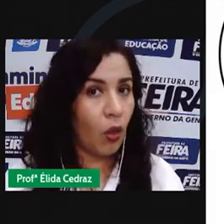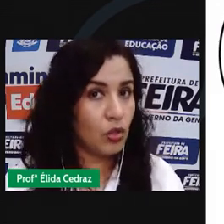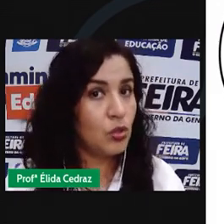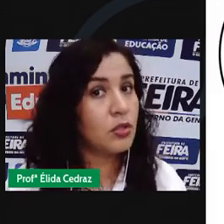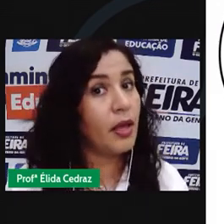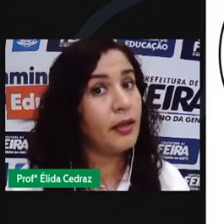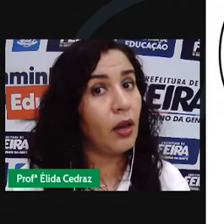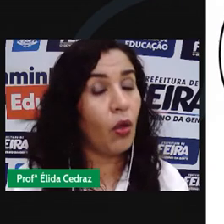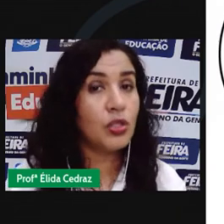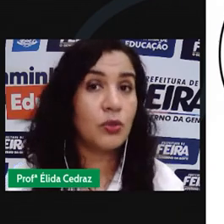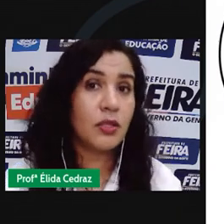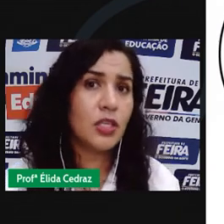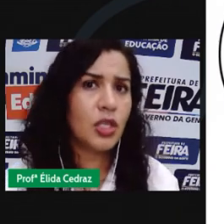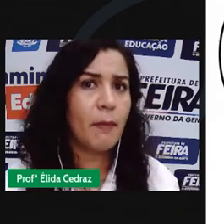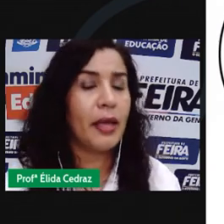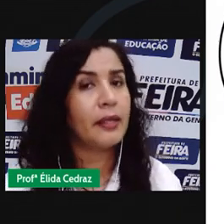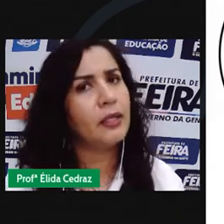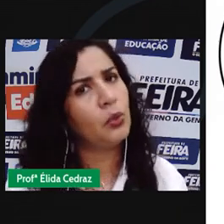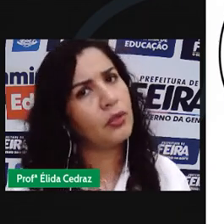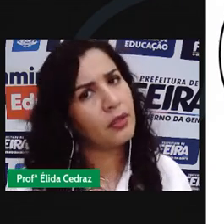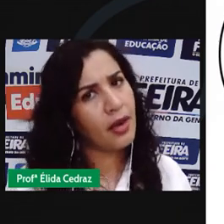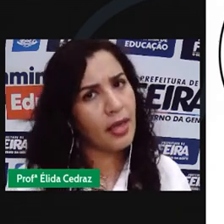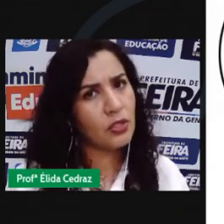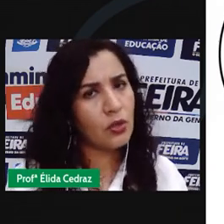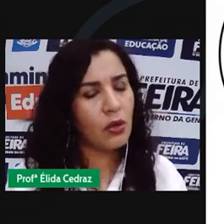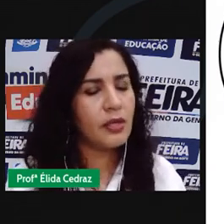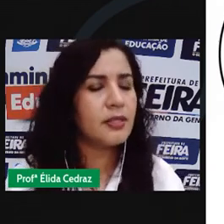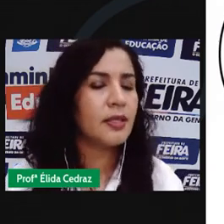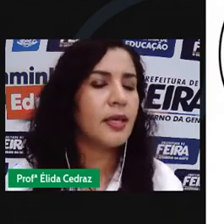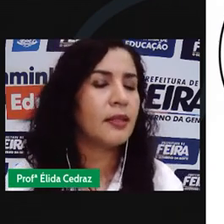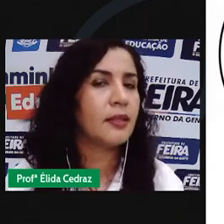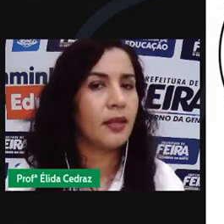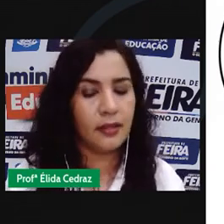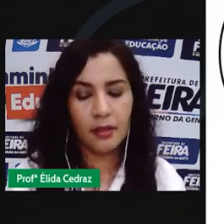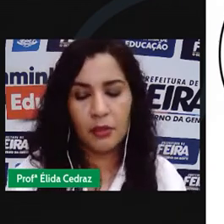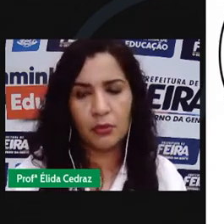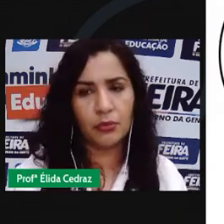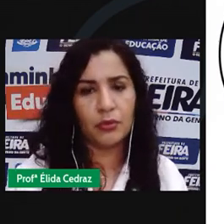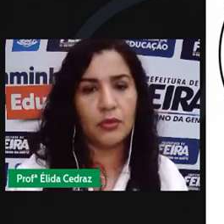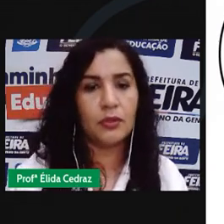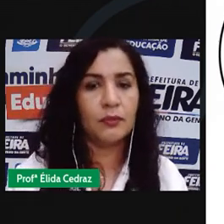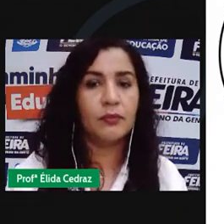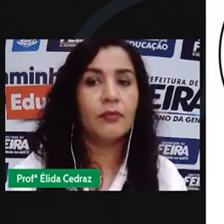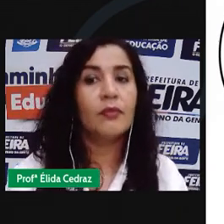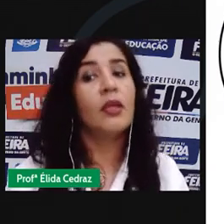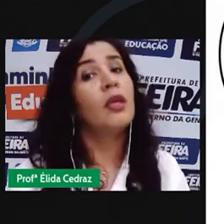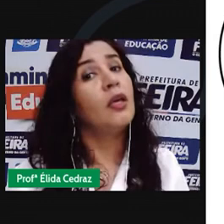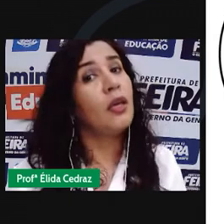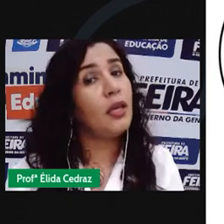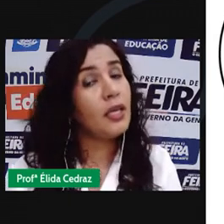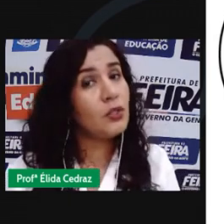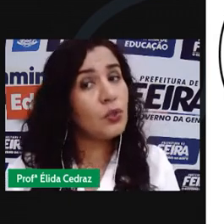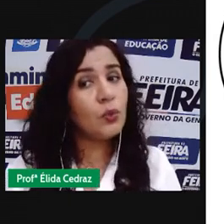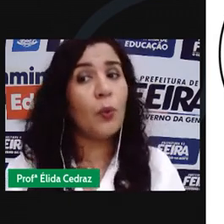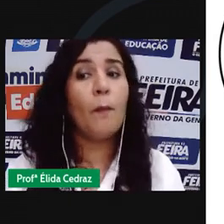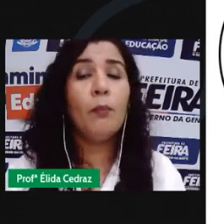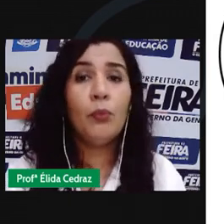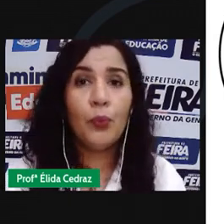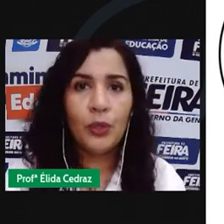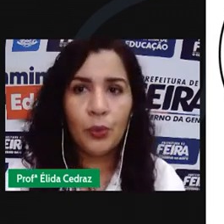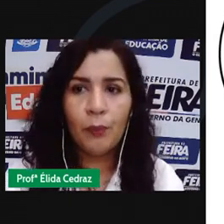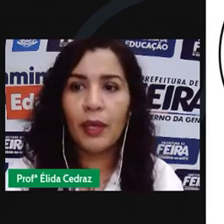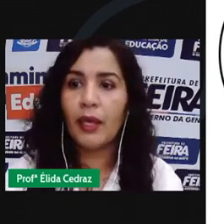relógios analógicos está marcando 3 horas e 30 minutos isso